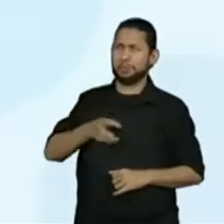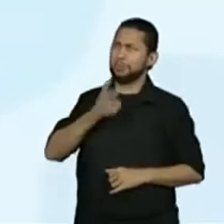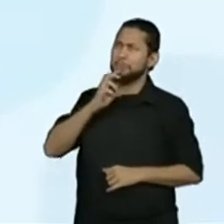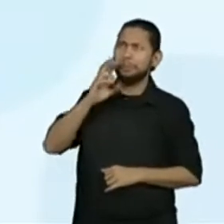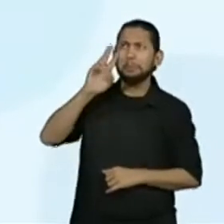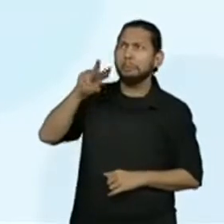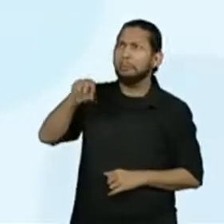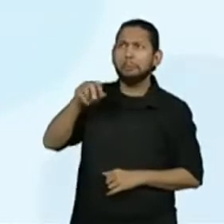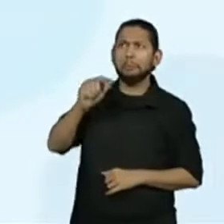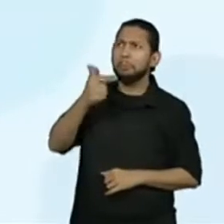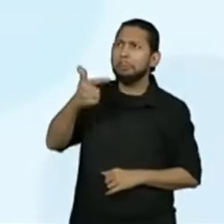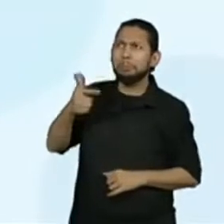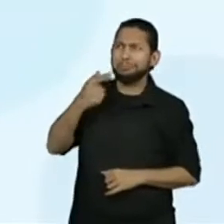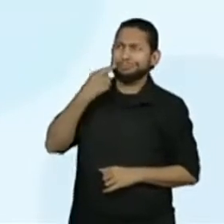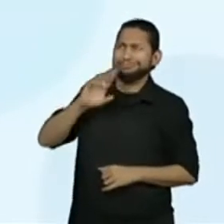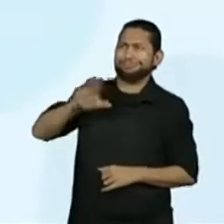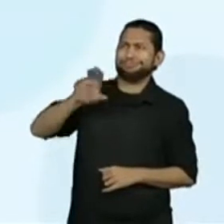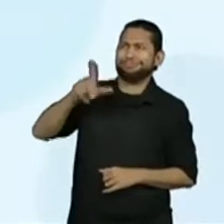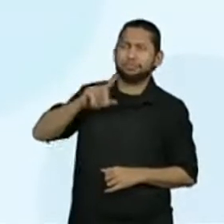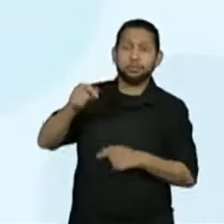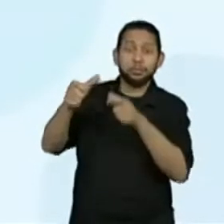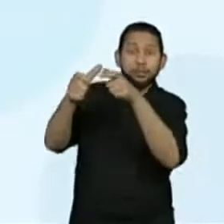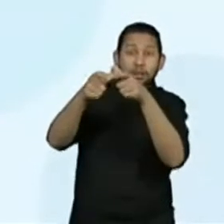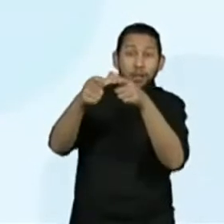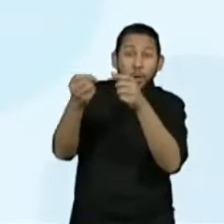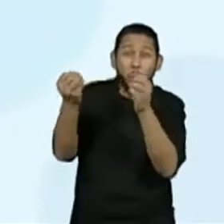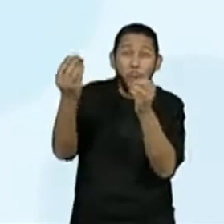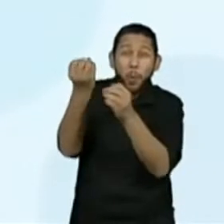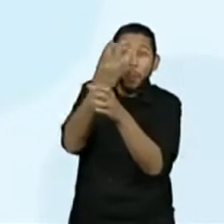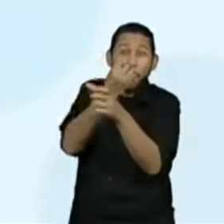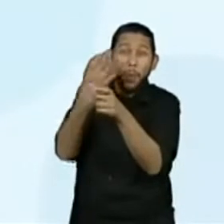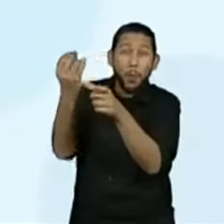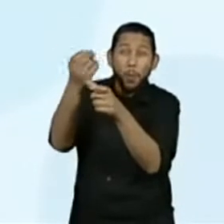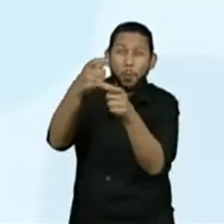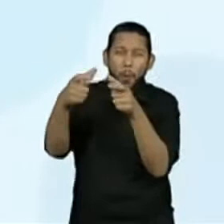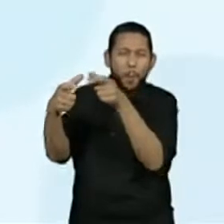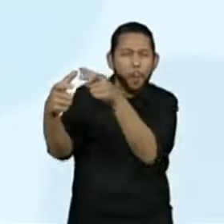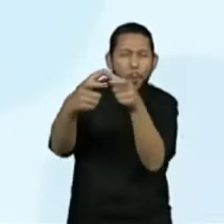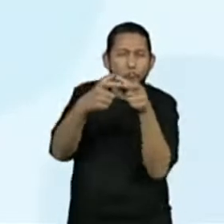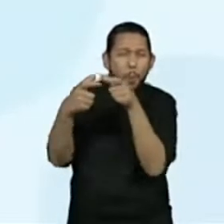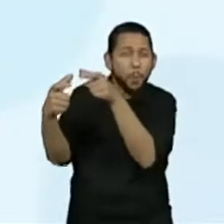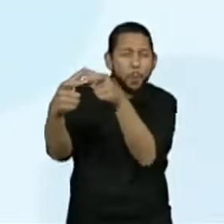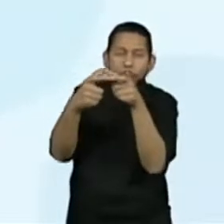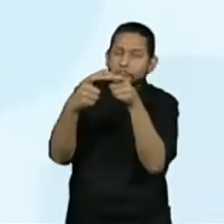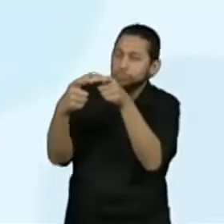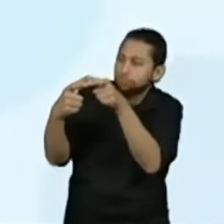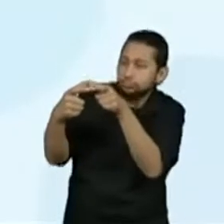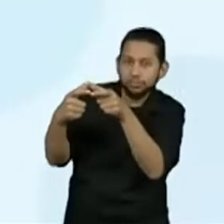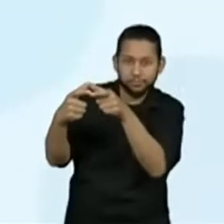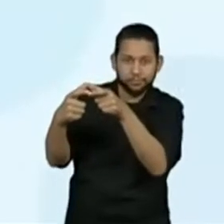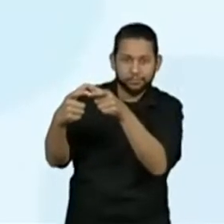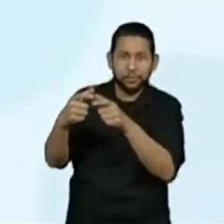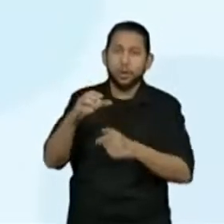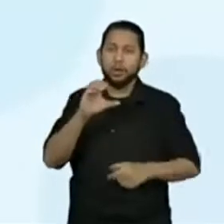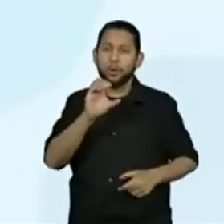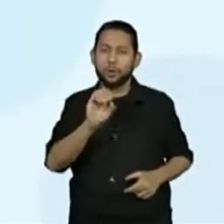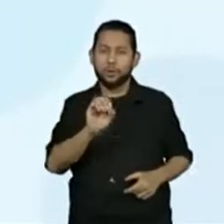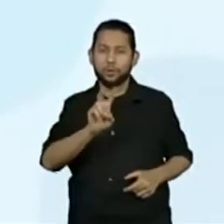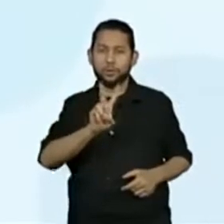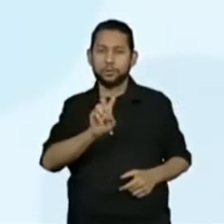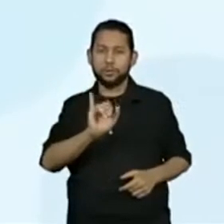nada parecido, tão iluminado e em formato de disco. A história dos OVNIs,